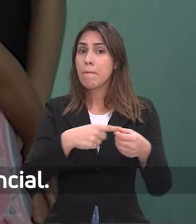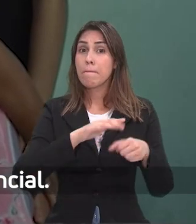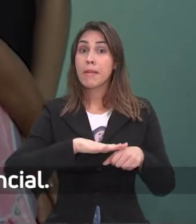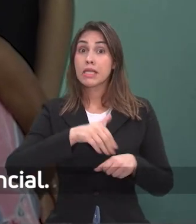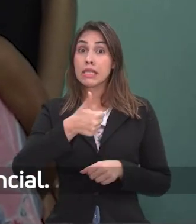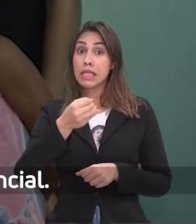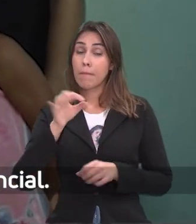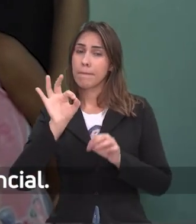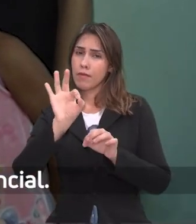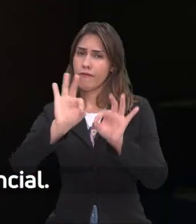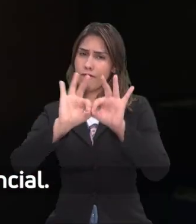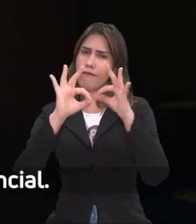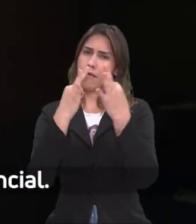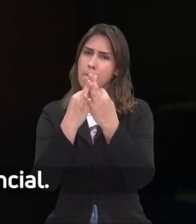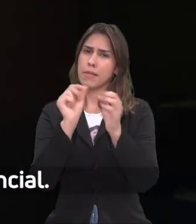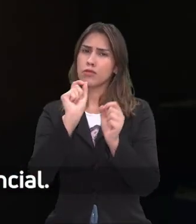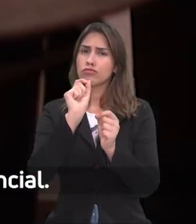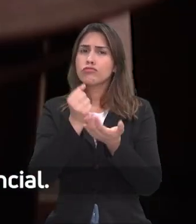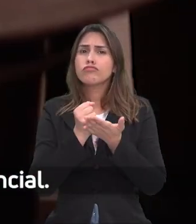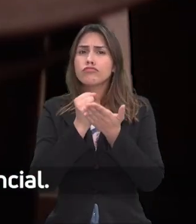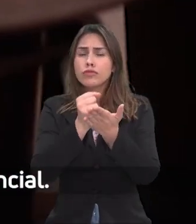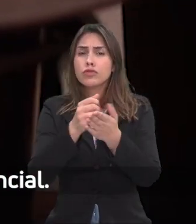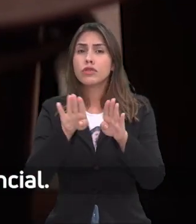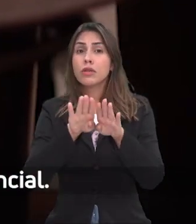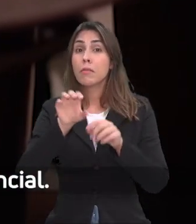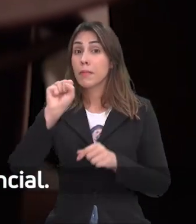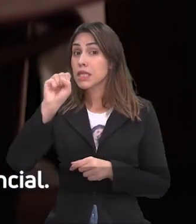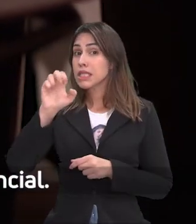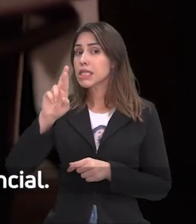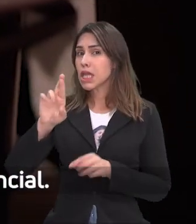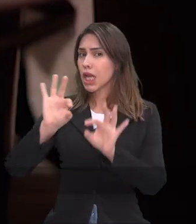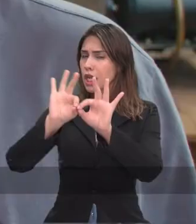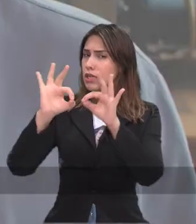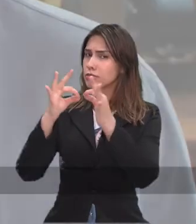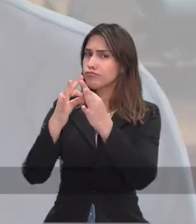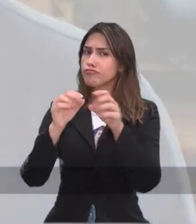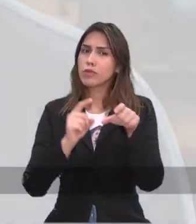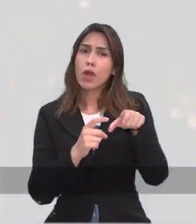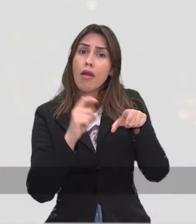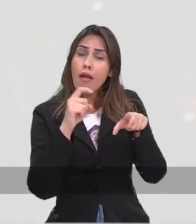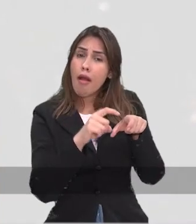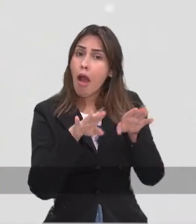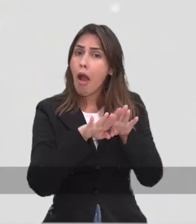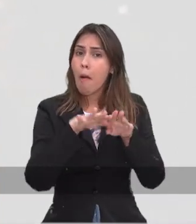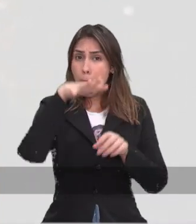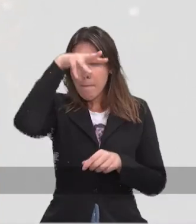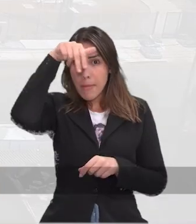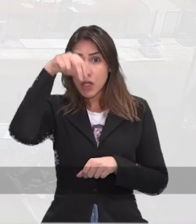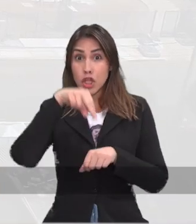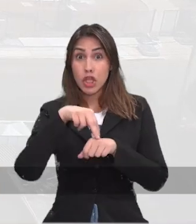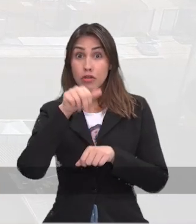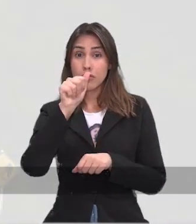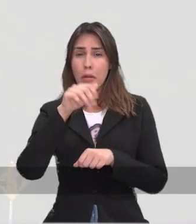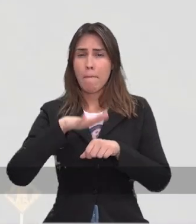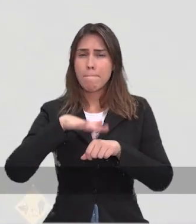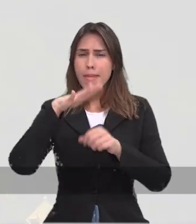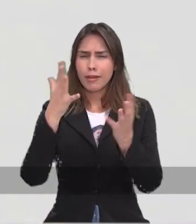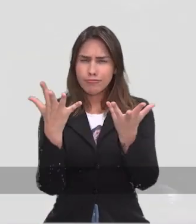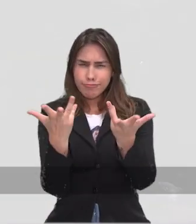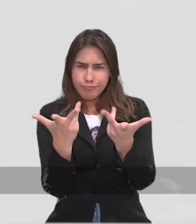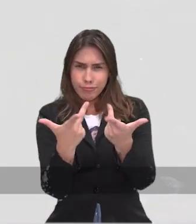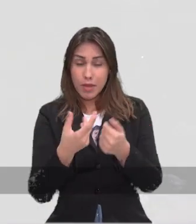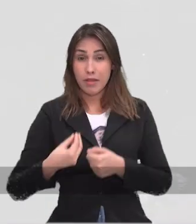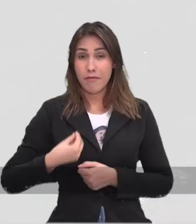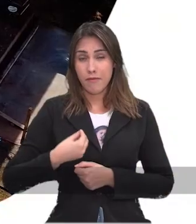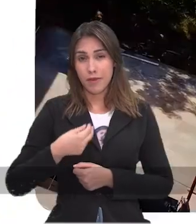de 100 mil famílias beneficiadas pelo Auxílio Ser Família Emergencial. Mato Grosso Nota A é mais qualidade de vida